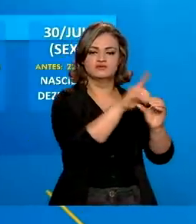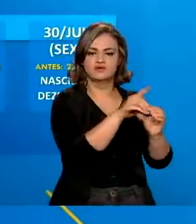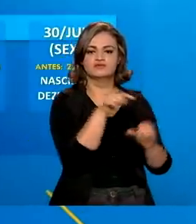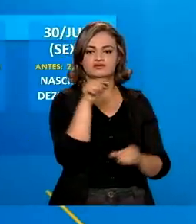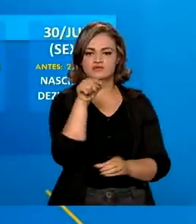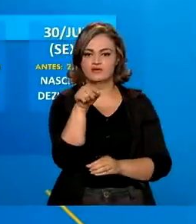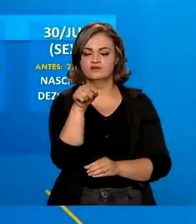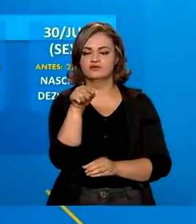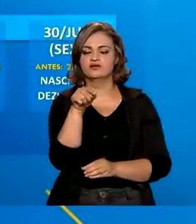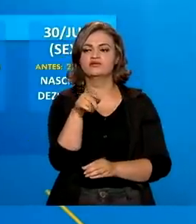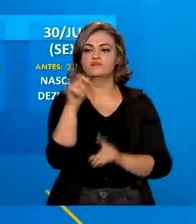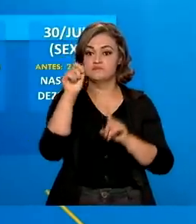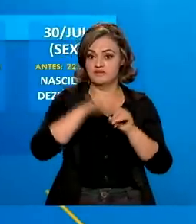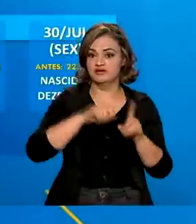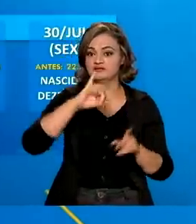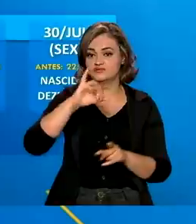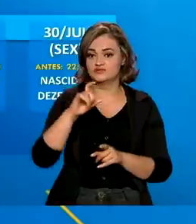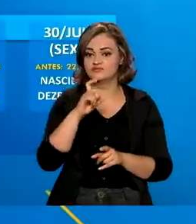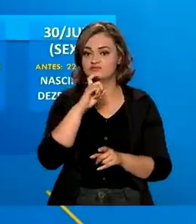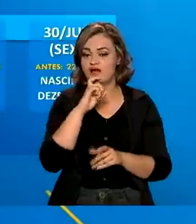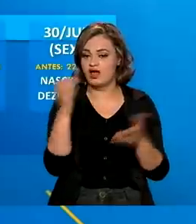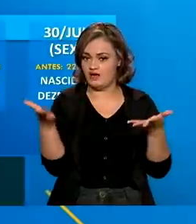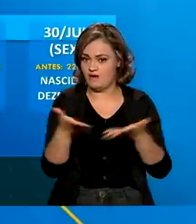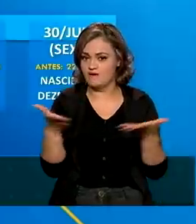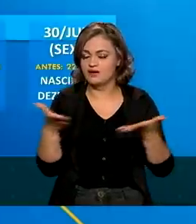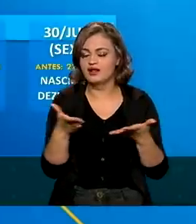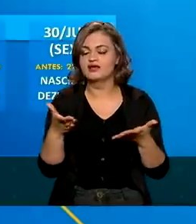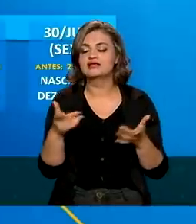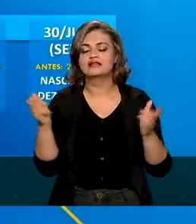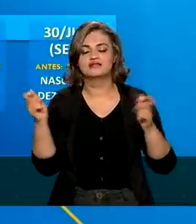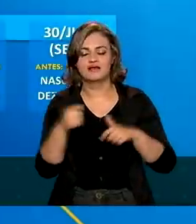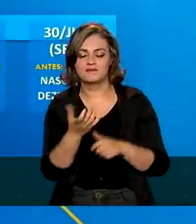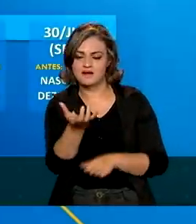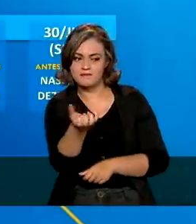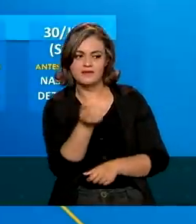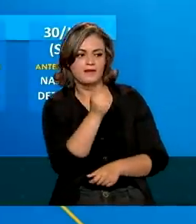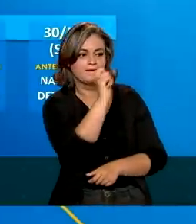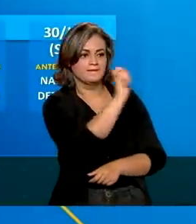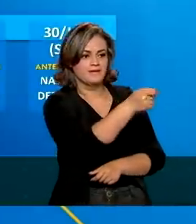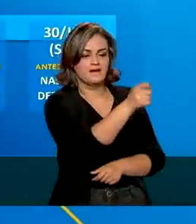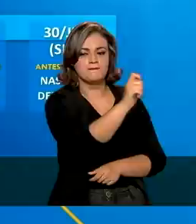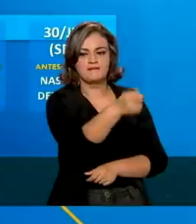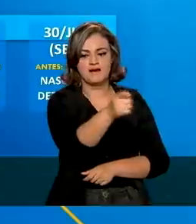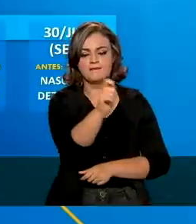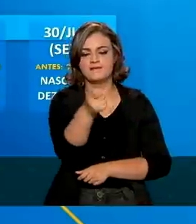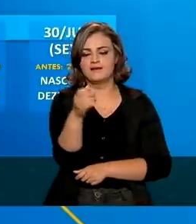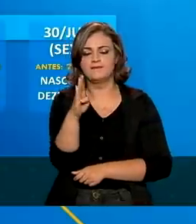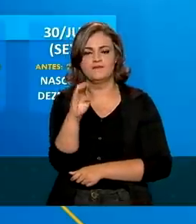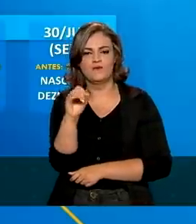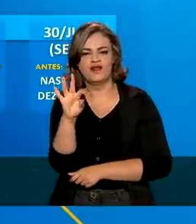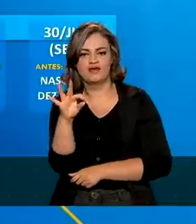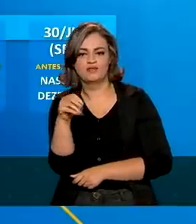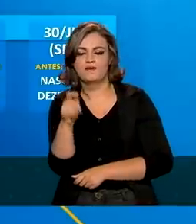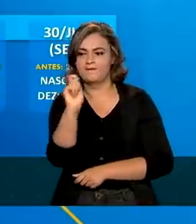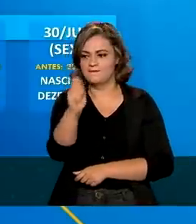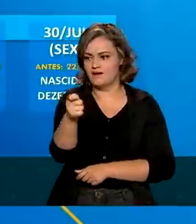ainda no mês de julho e que podem pagar contas, realizar pagamentos de boleto